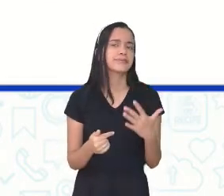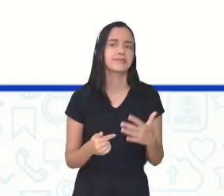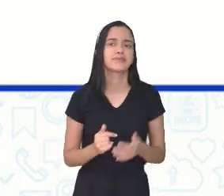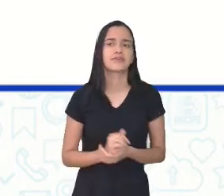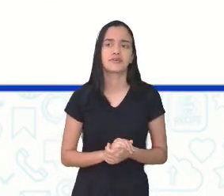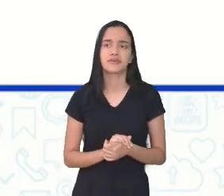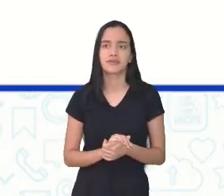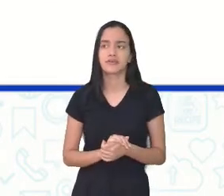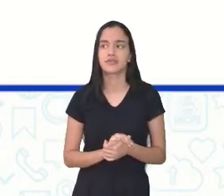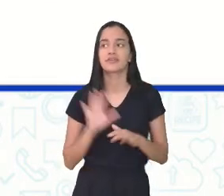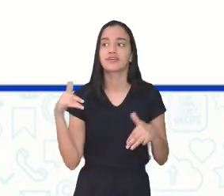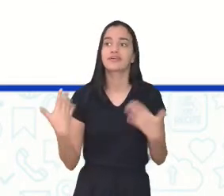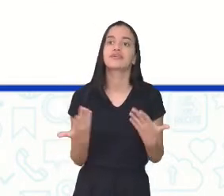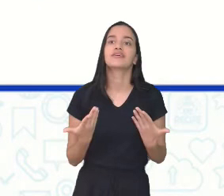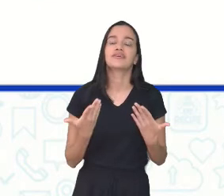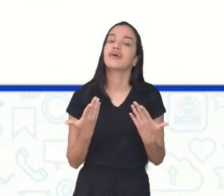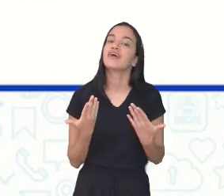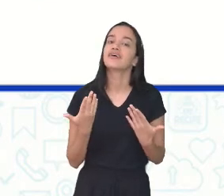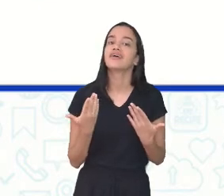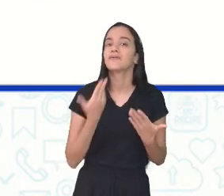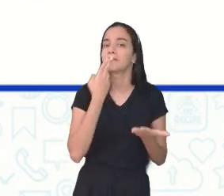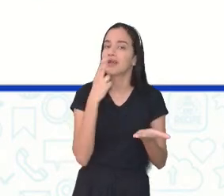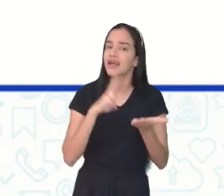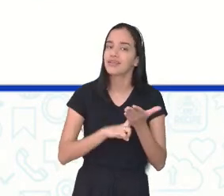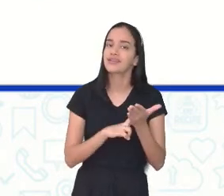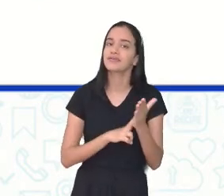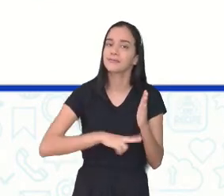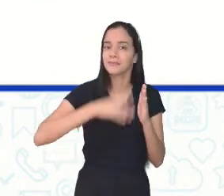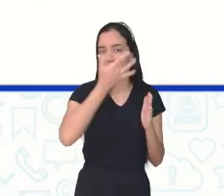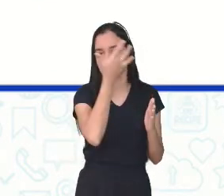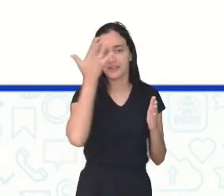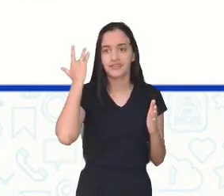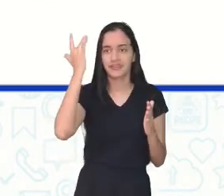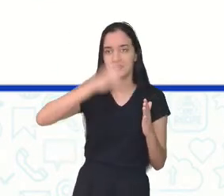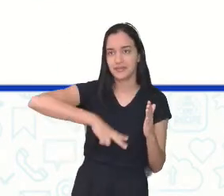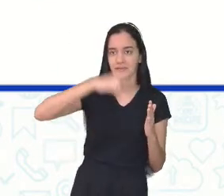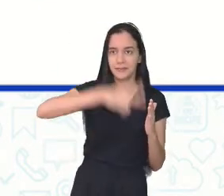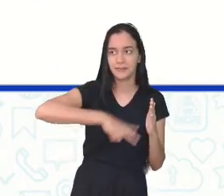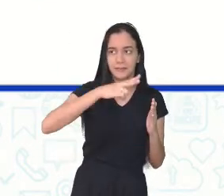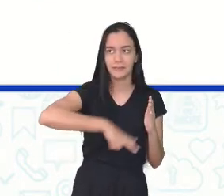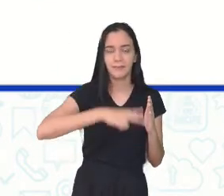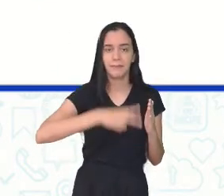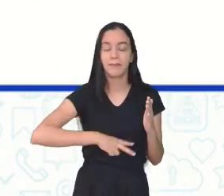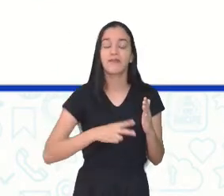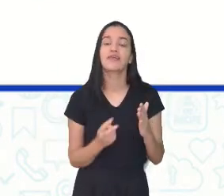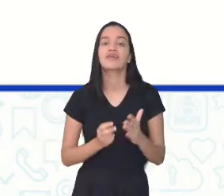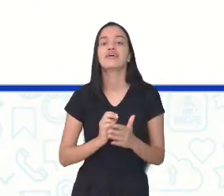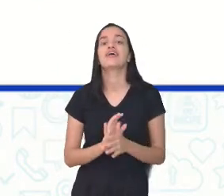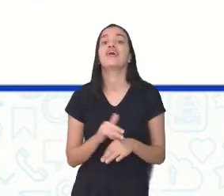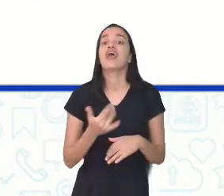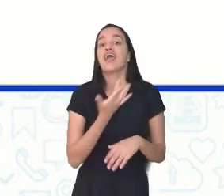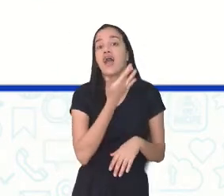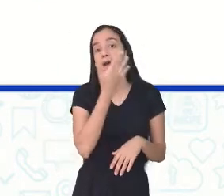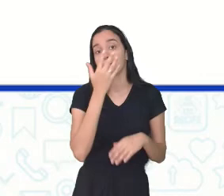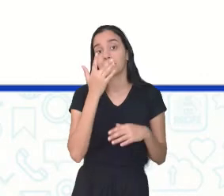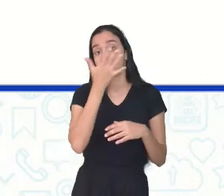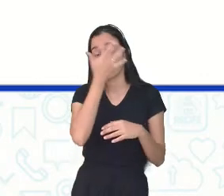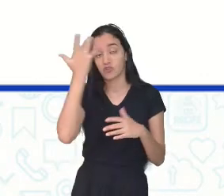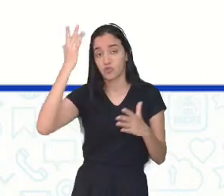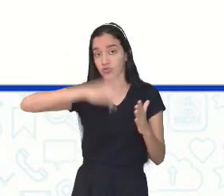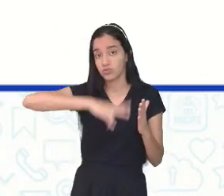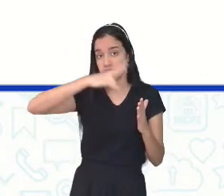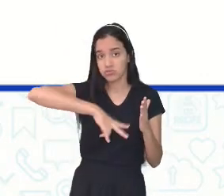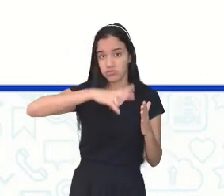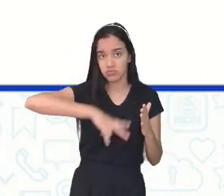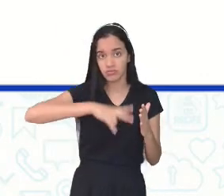É correta. E aí, temos uma carta do leitor, não é? É o leitor que escreveu para